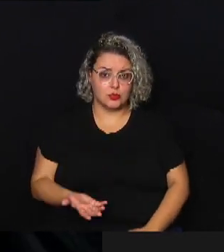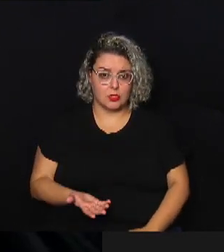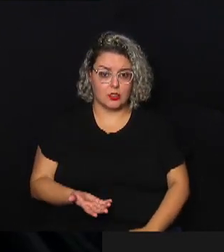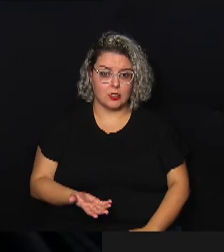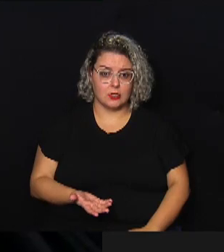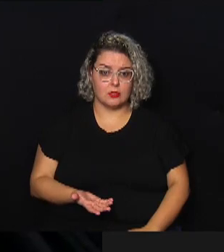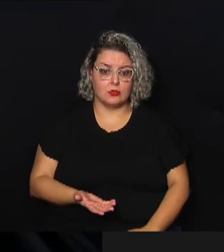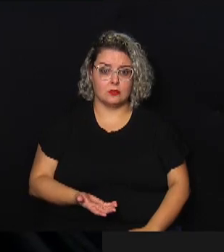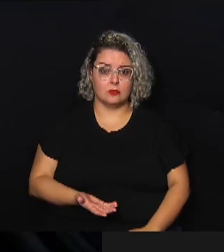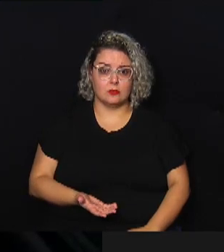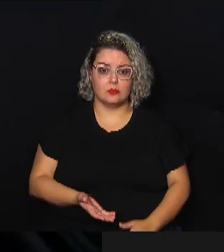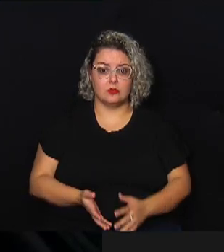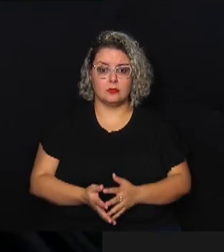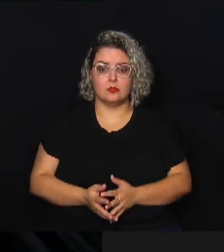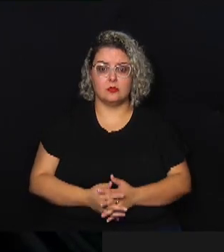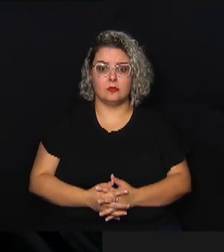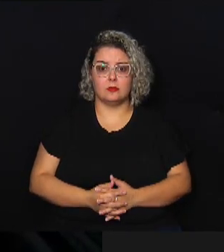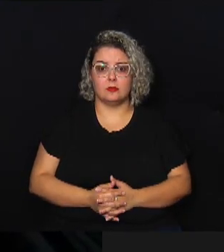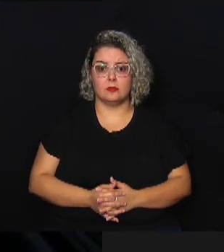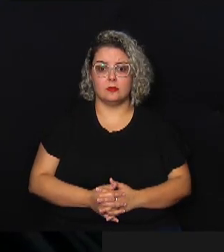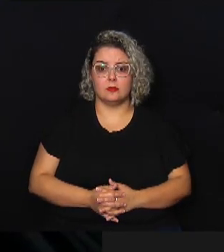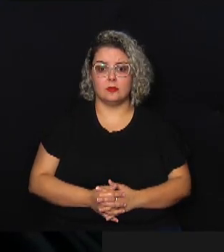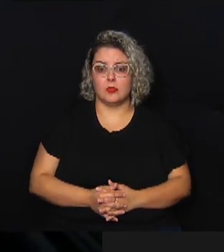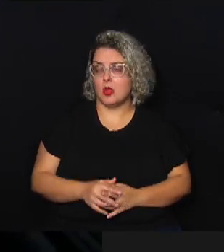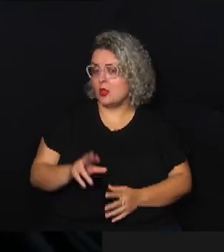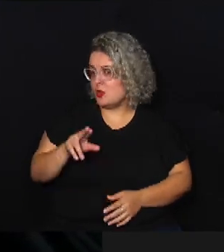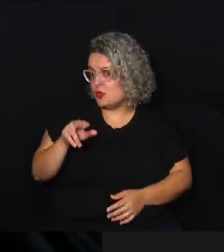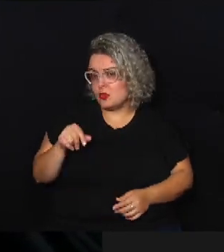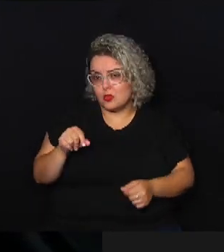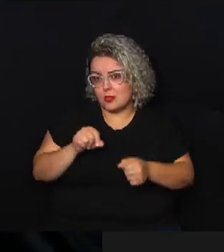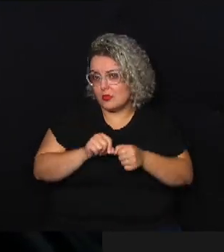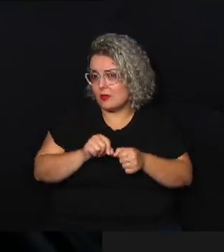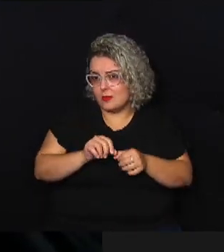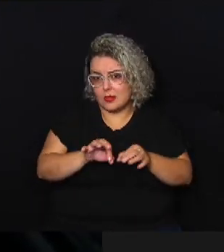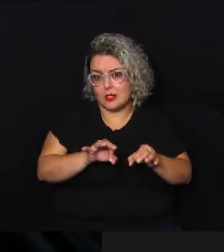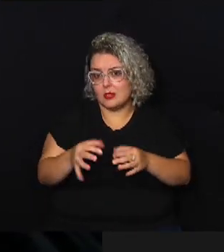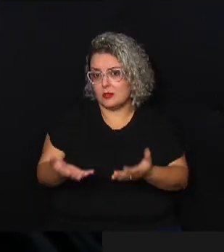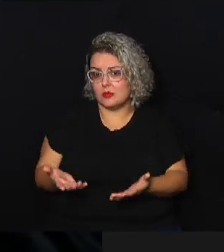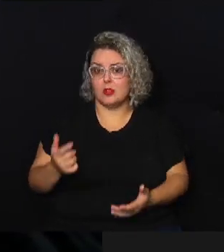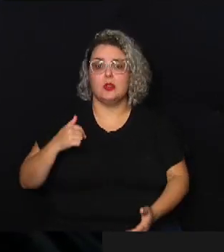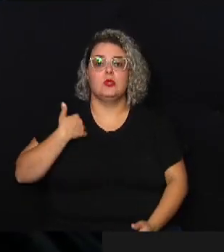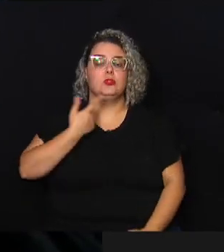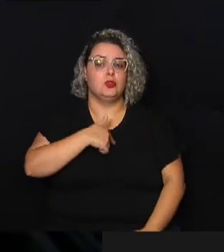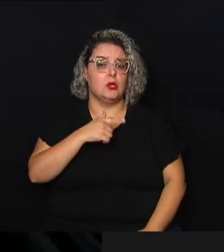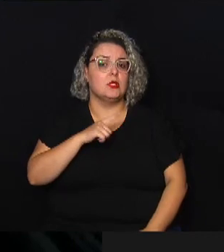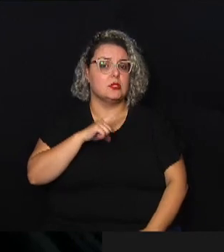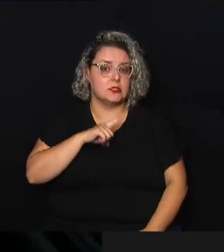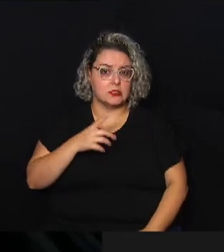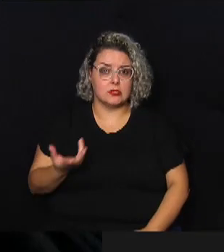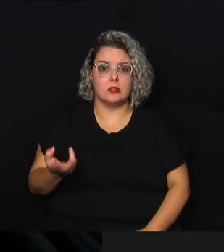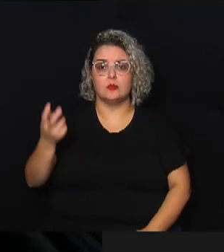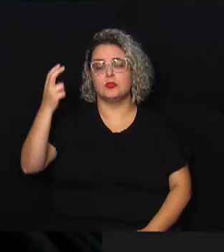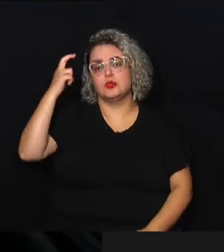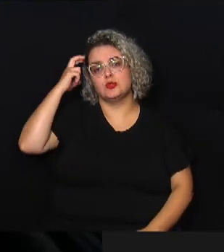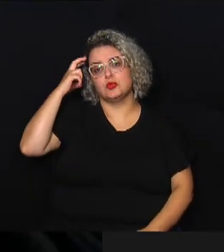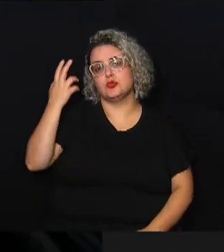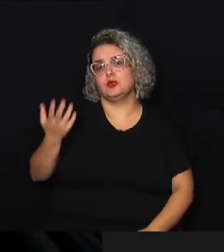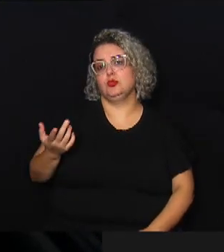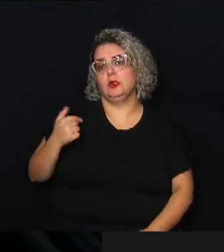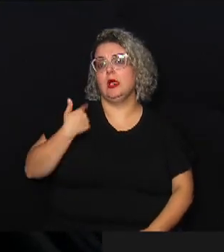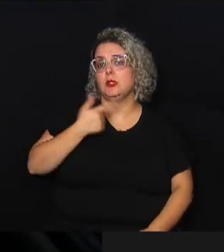nunca nunca foi feito um planejamento né nós temos em termos culturais a nossa